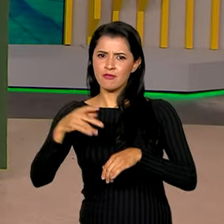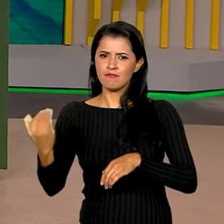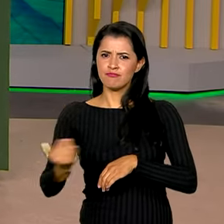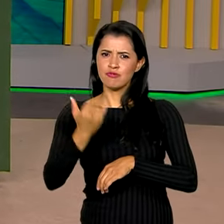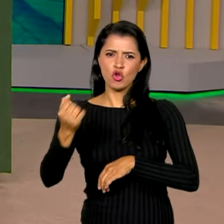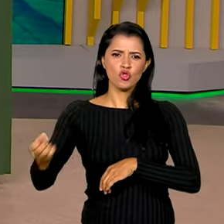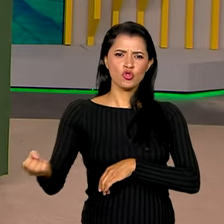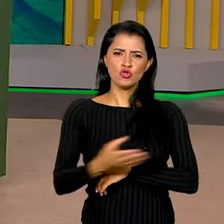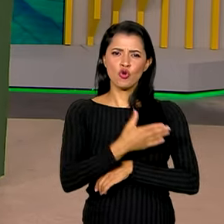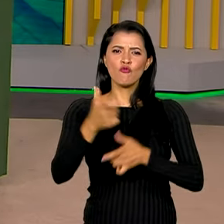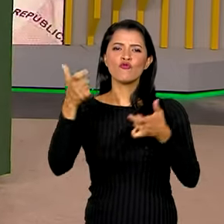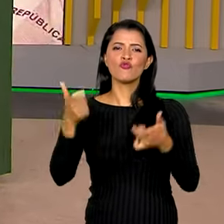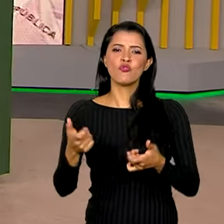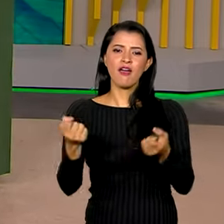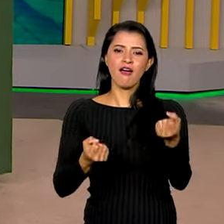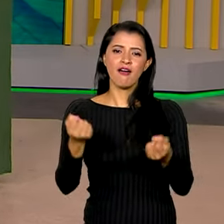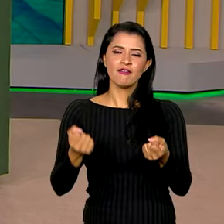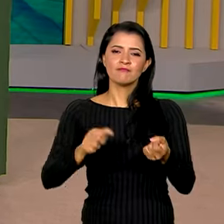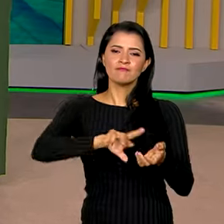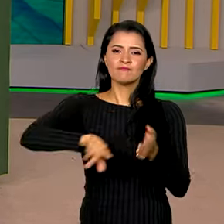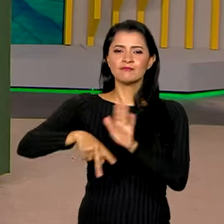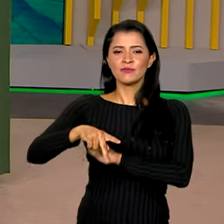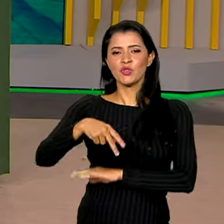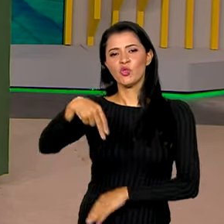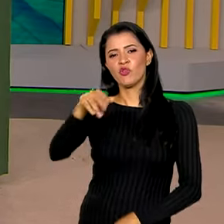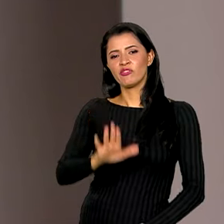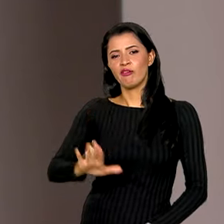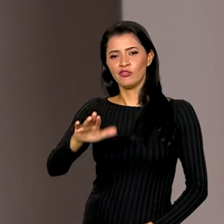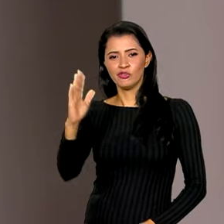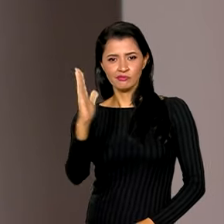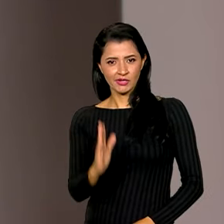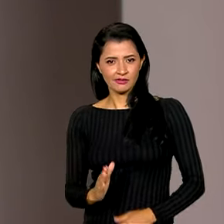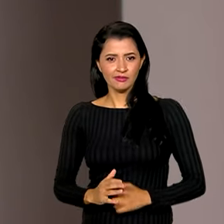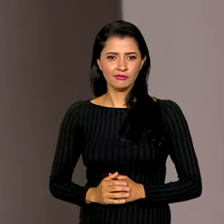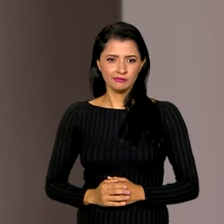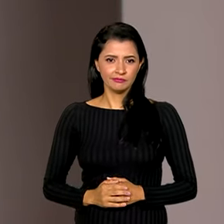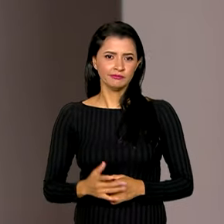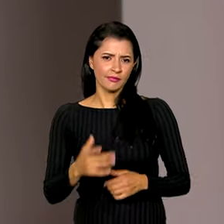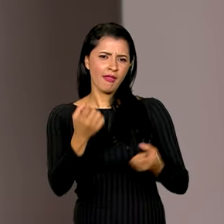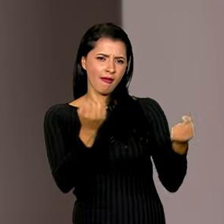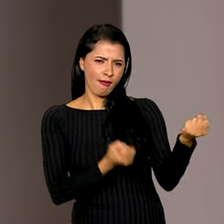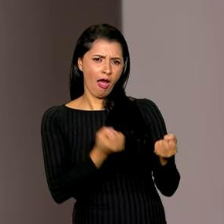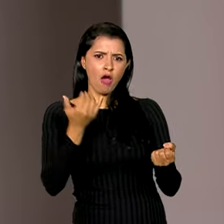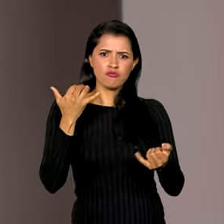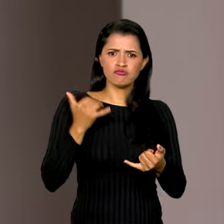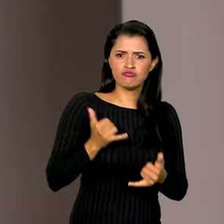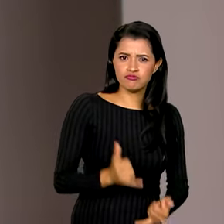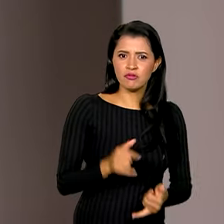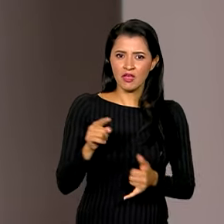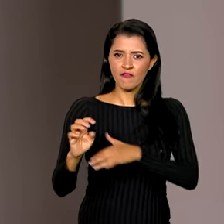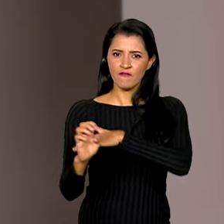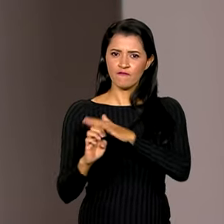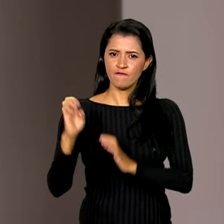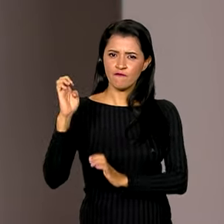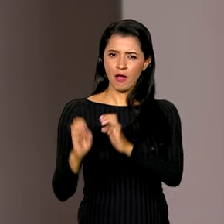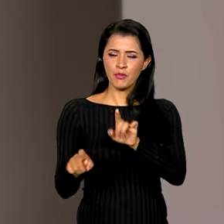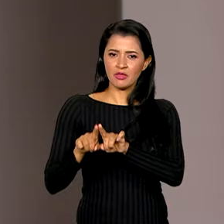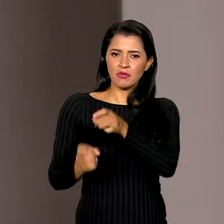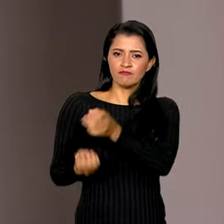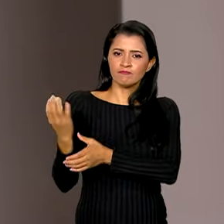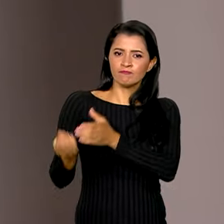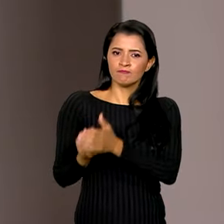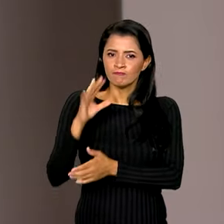mais novo complexo automotivo do Nordeste Brasileiro. Além de carros elétricos, a fábrica também produzirá